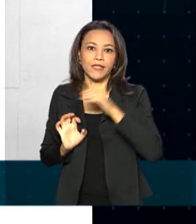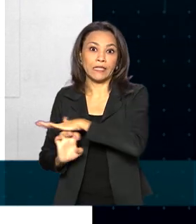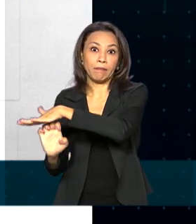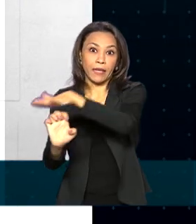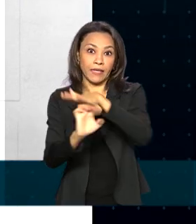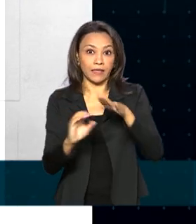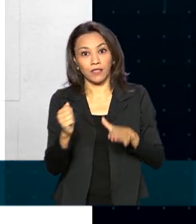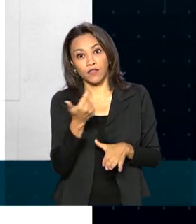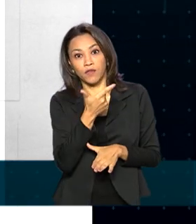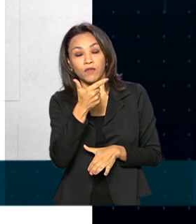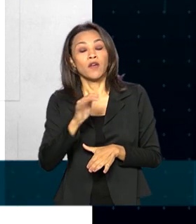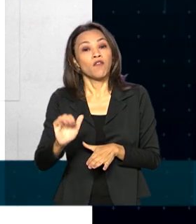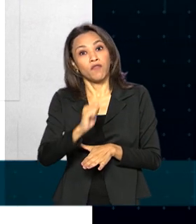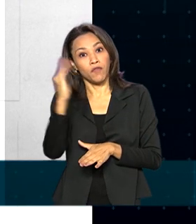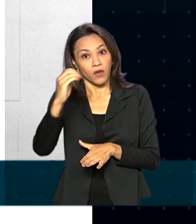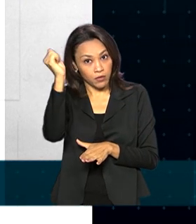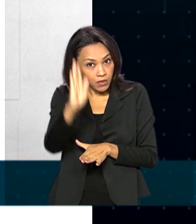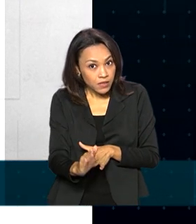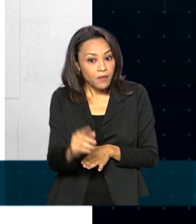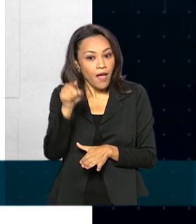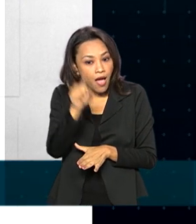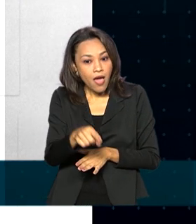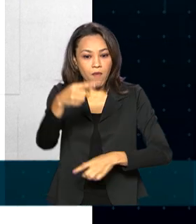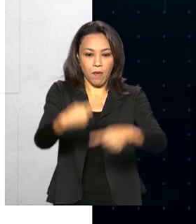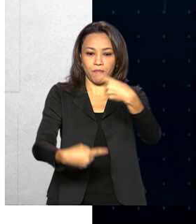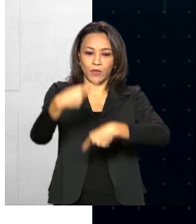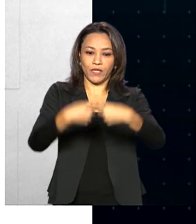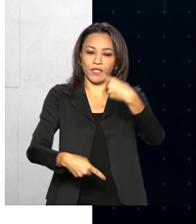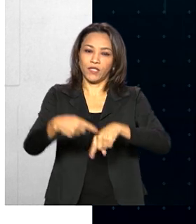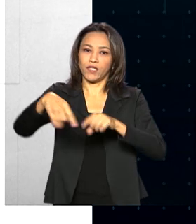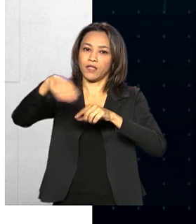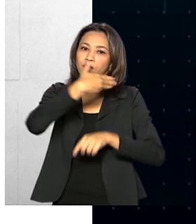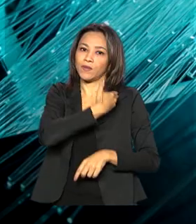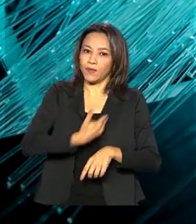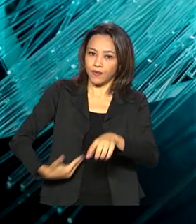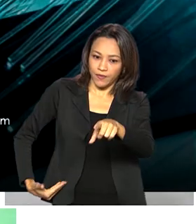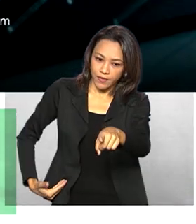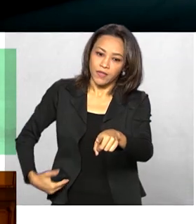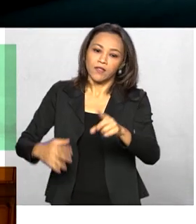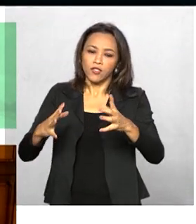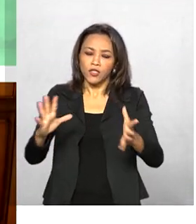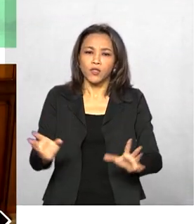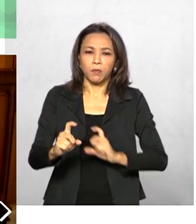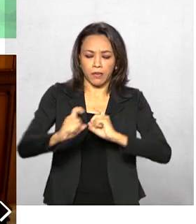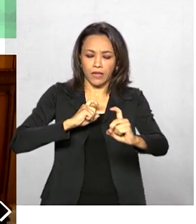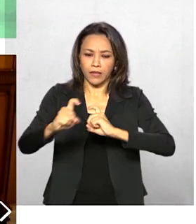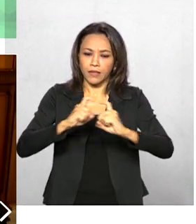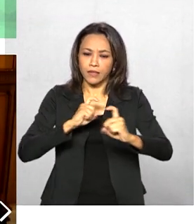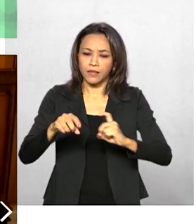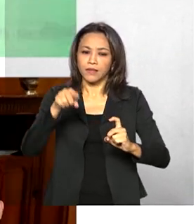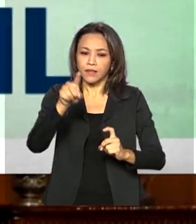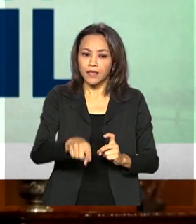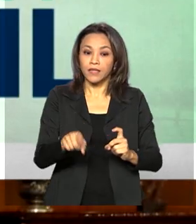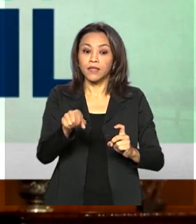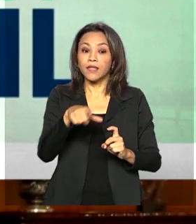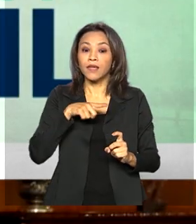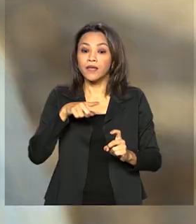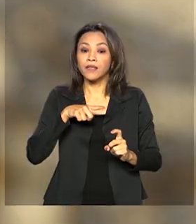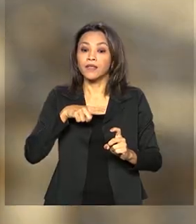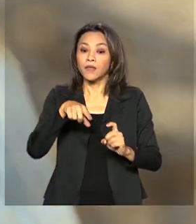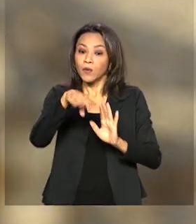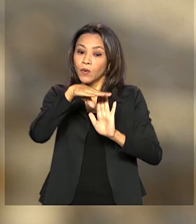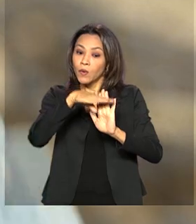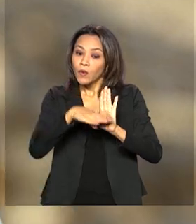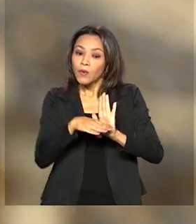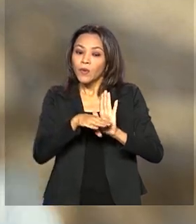Essa é a meta da Política Nacional de Modernização do Estado, também chamada de Moderniza Brasil.